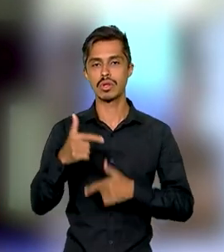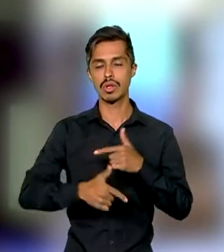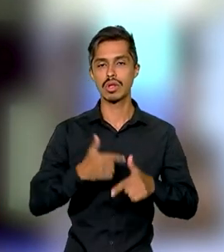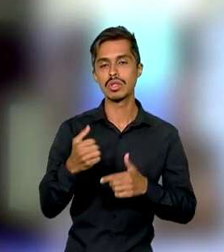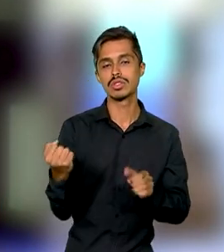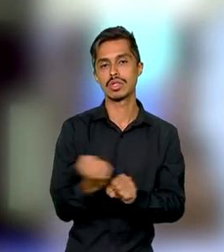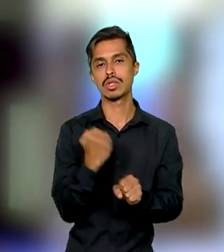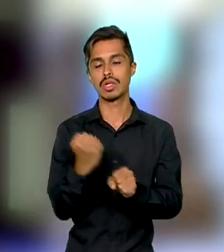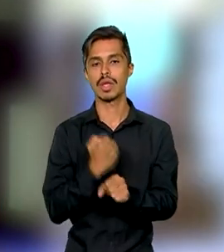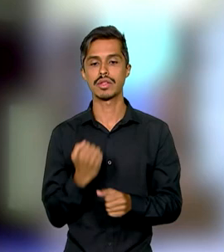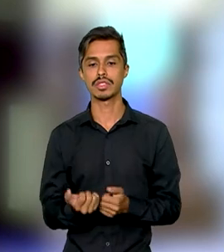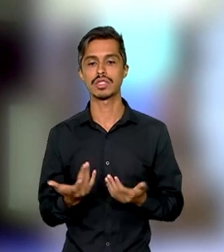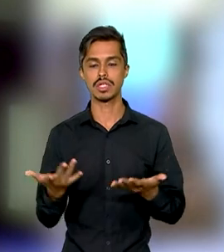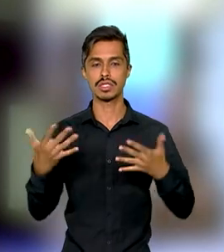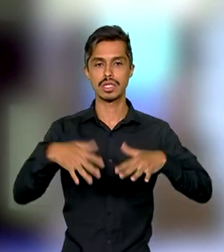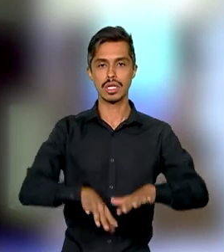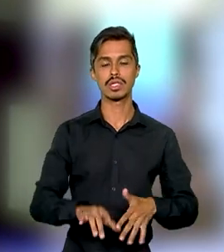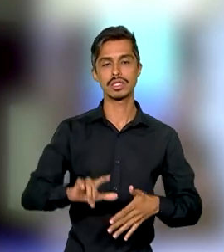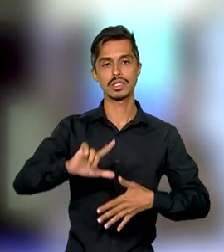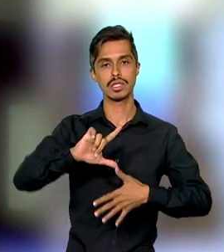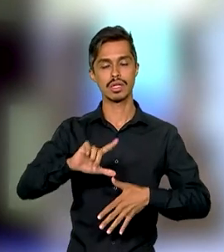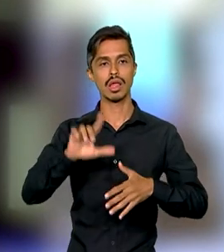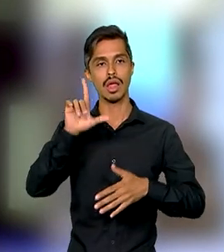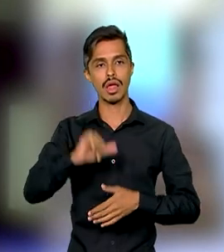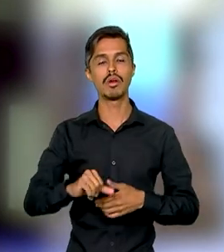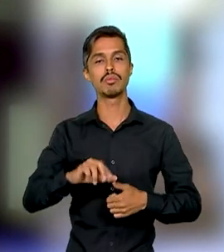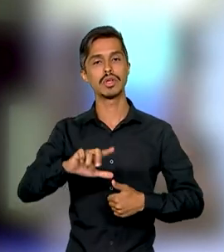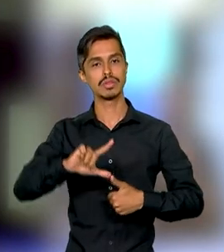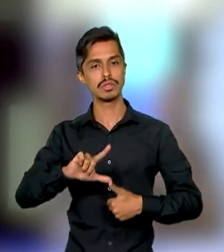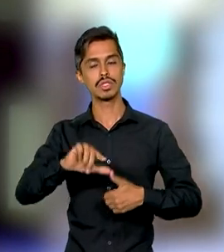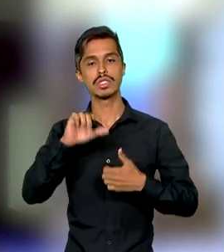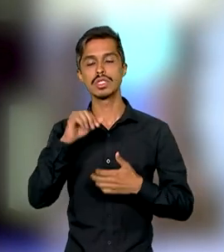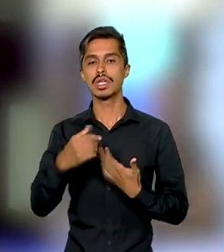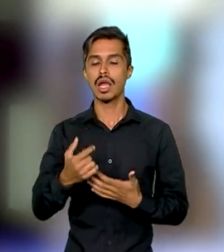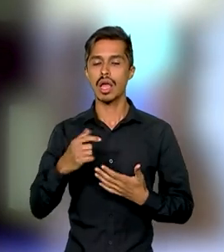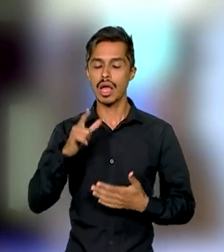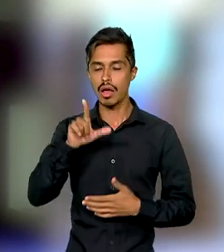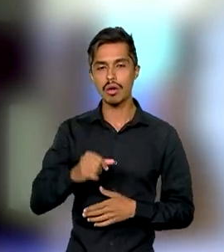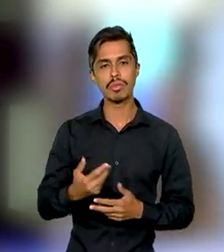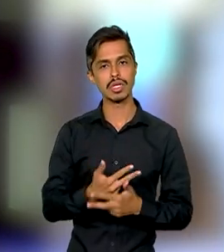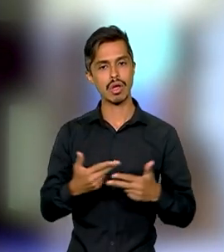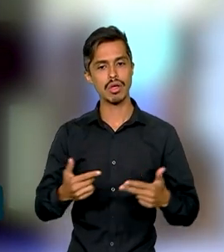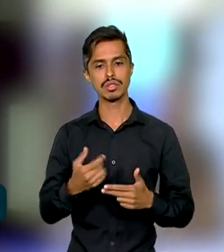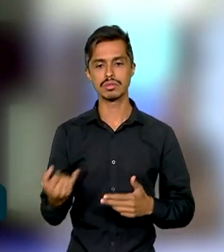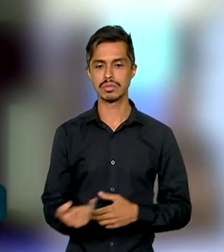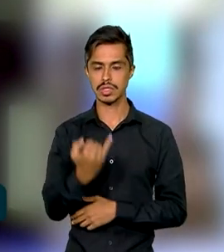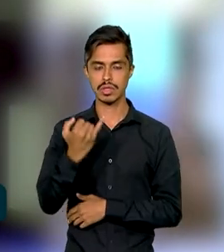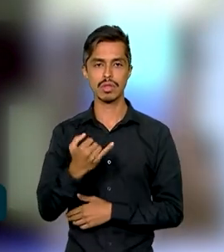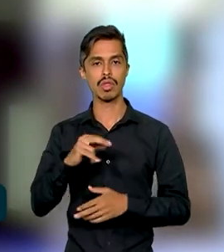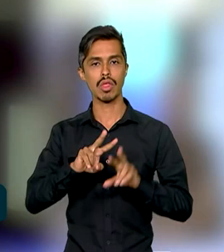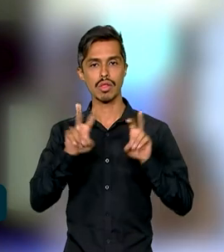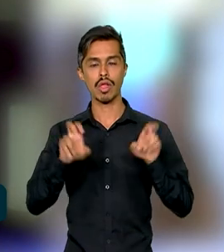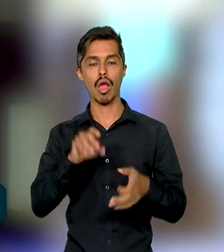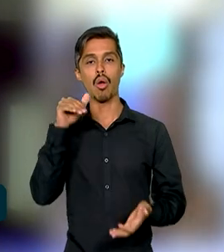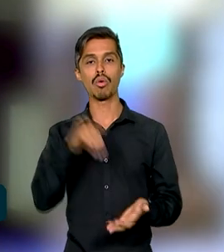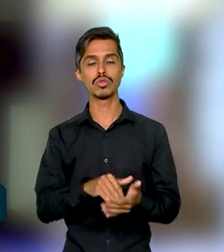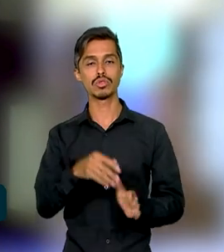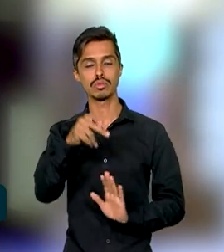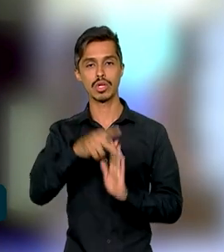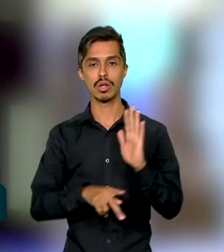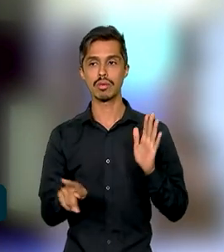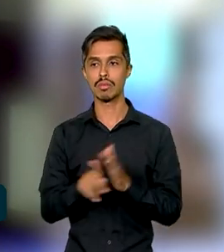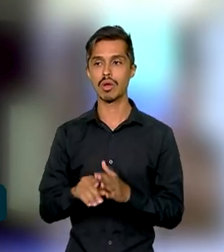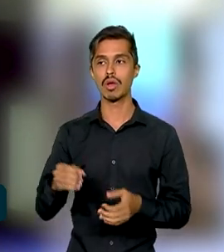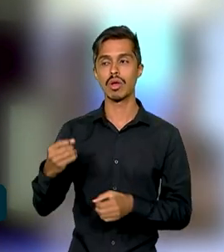latino-americana e caribenha, é uma obra que tem um simbolismo muito forte, como já foi dito aqui, Jorge, pela questão de ser o último projeto